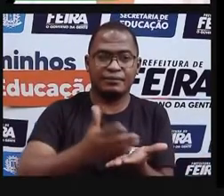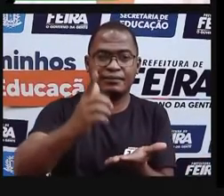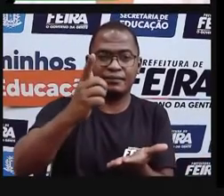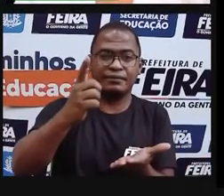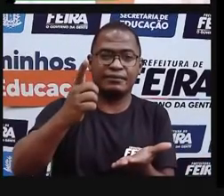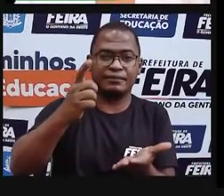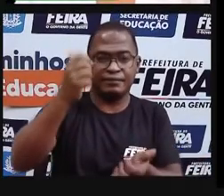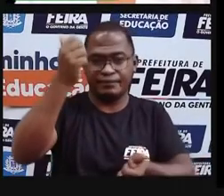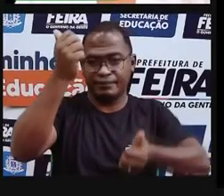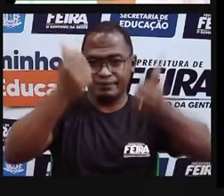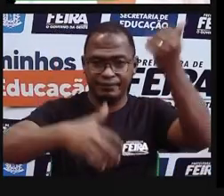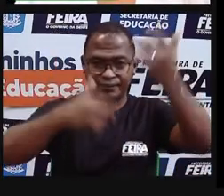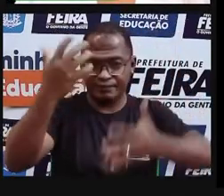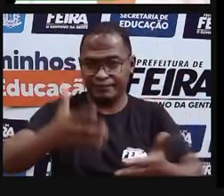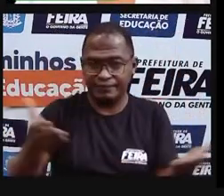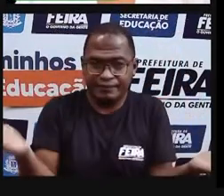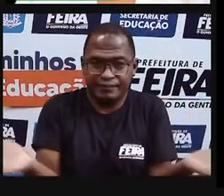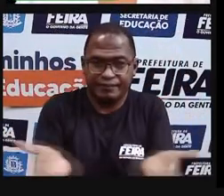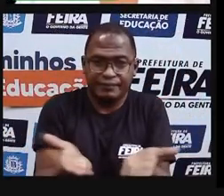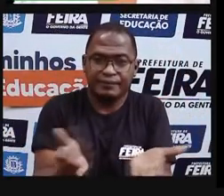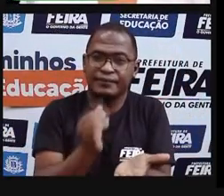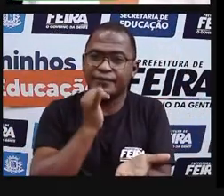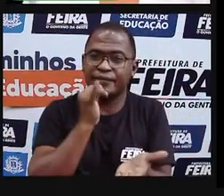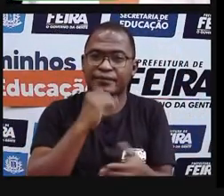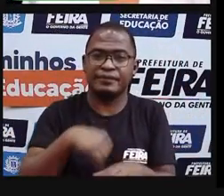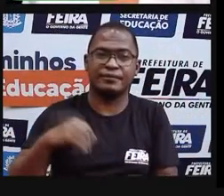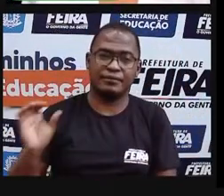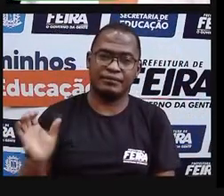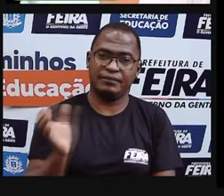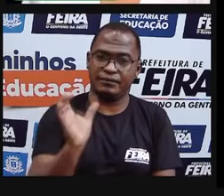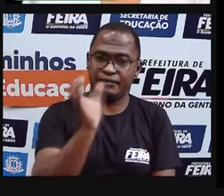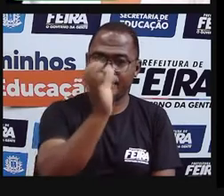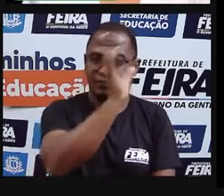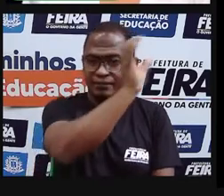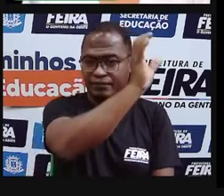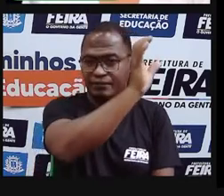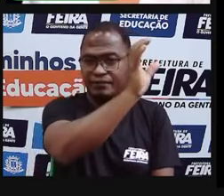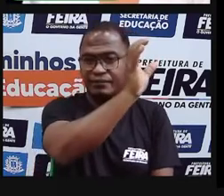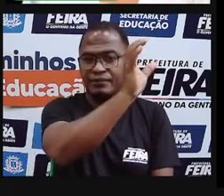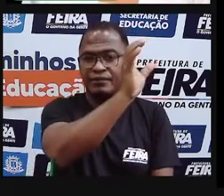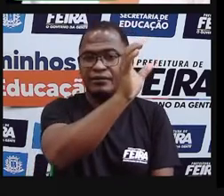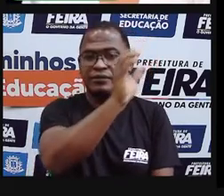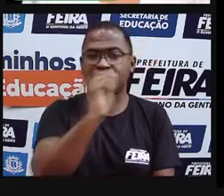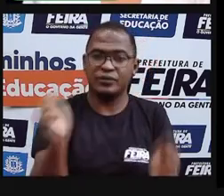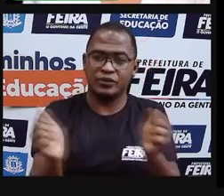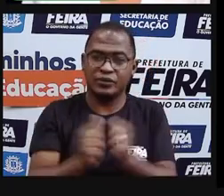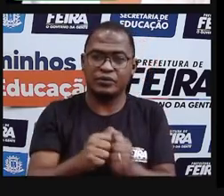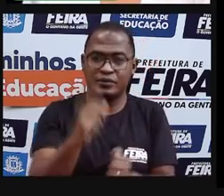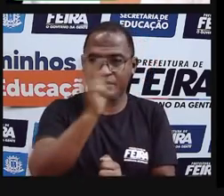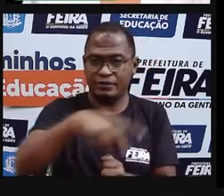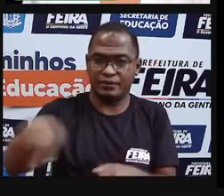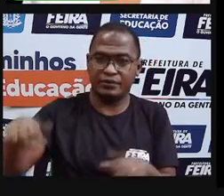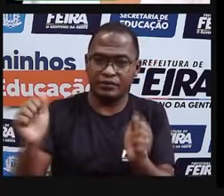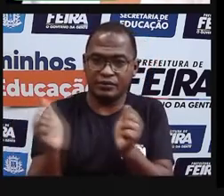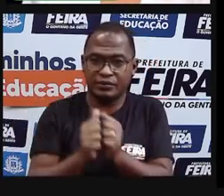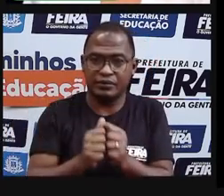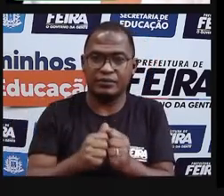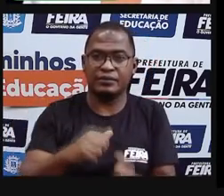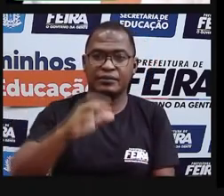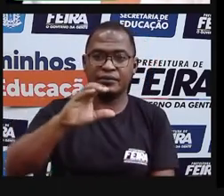A nossa aula de hoje é de Ciências, com as professoras multiplicadoras